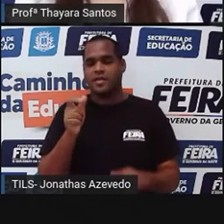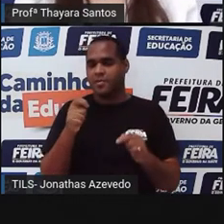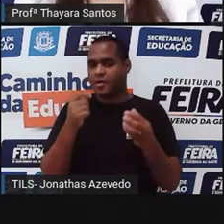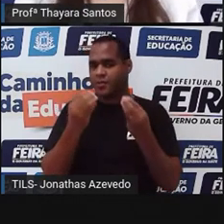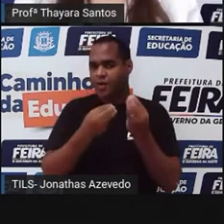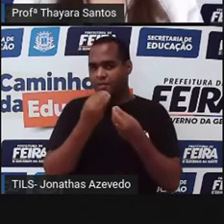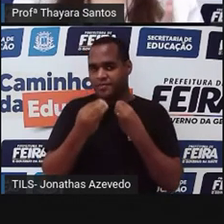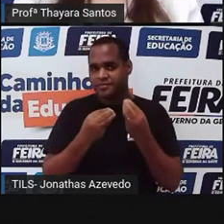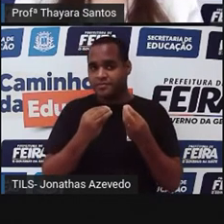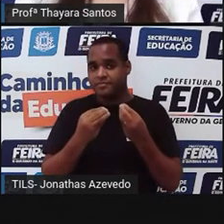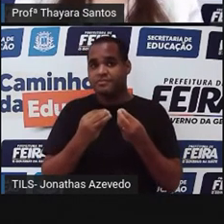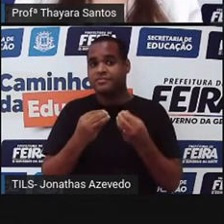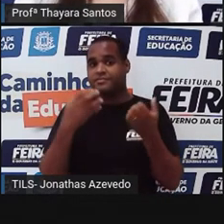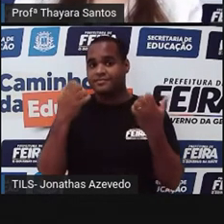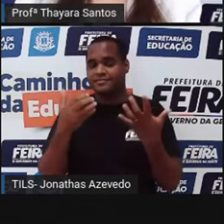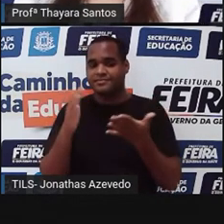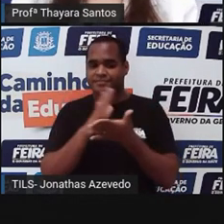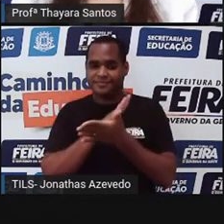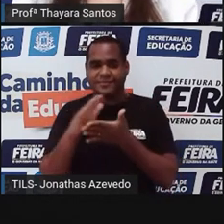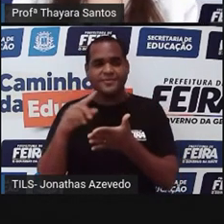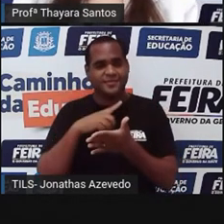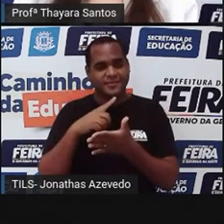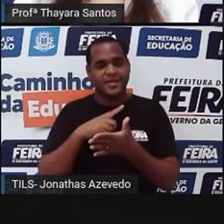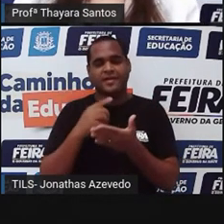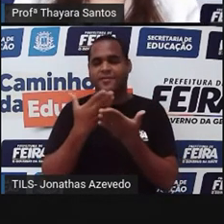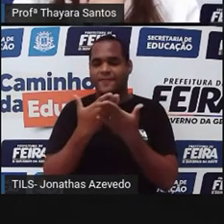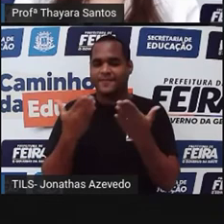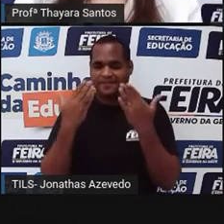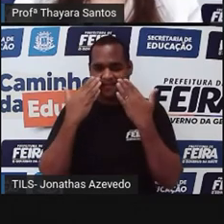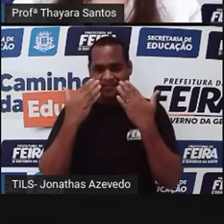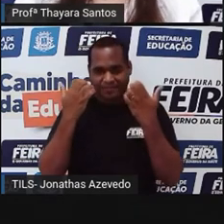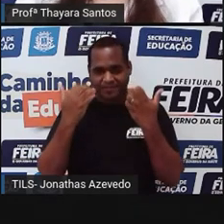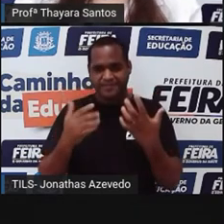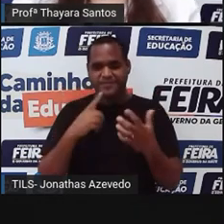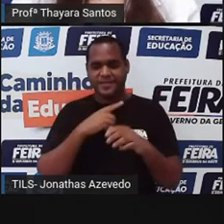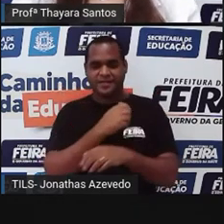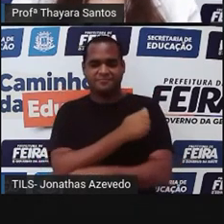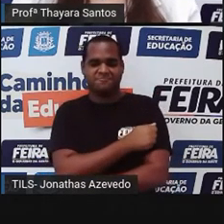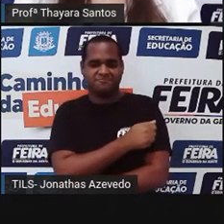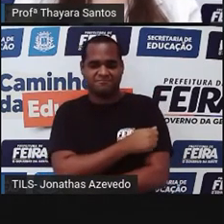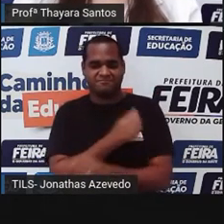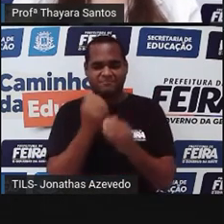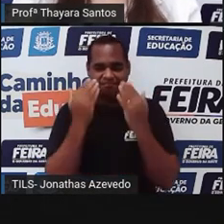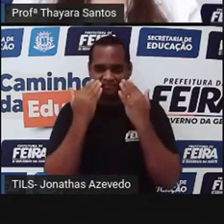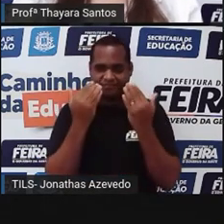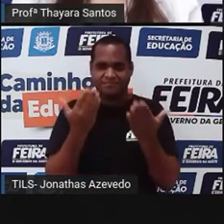essa densidade. E eu fiz algumas delas com os meus alunos e eu vou mostrar aqui para vocês.